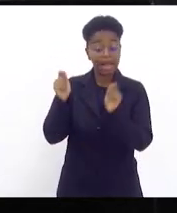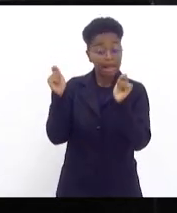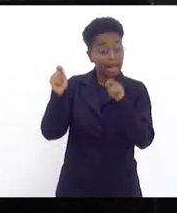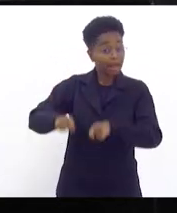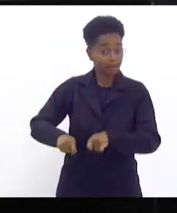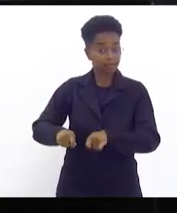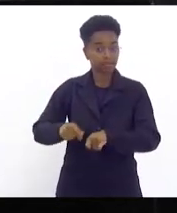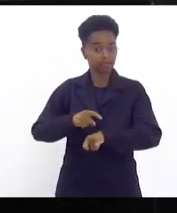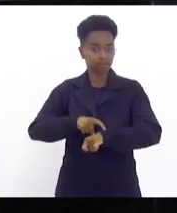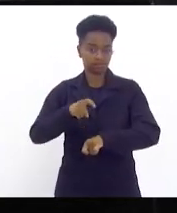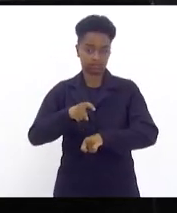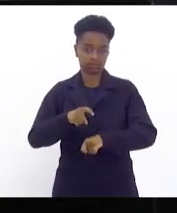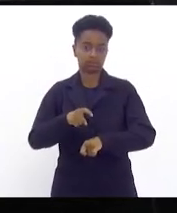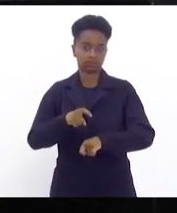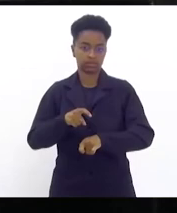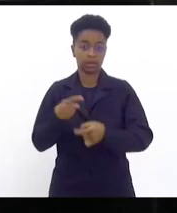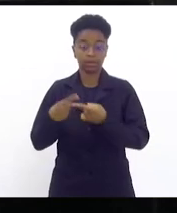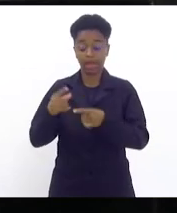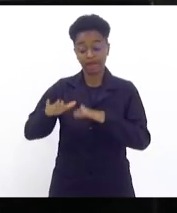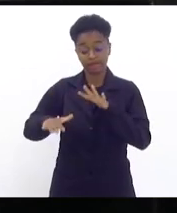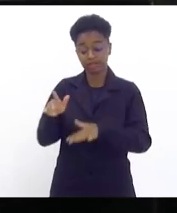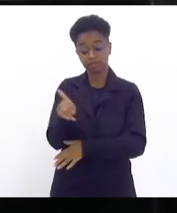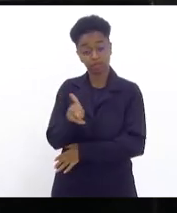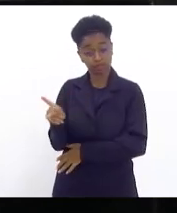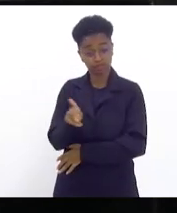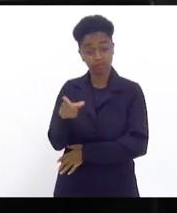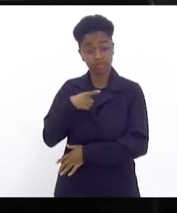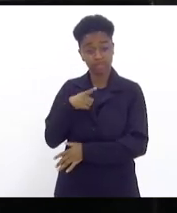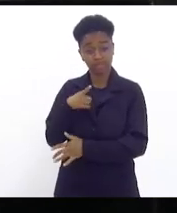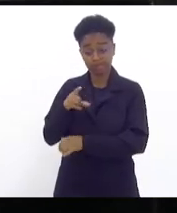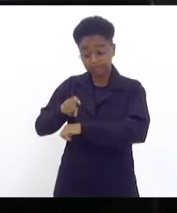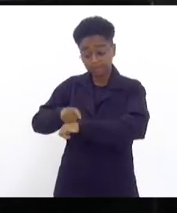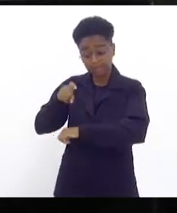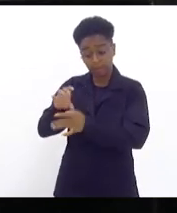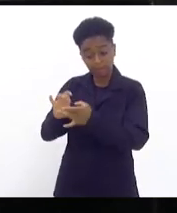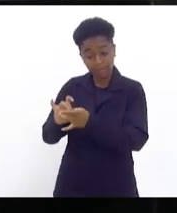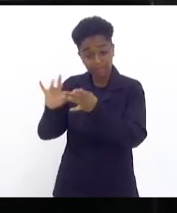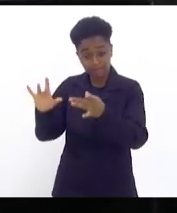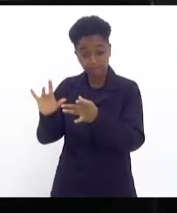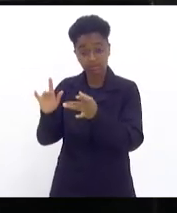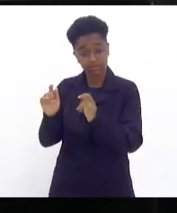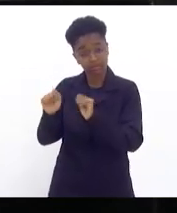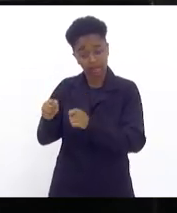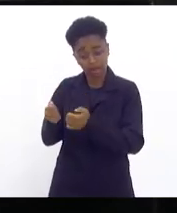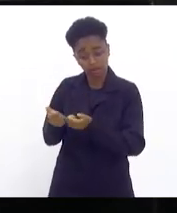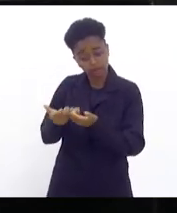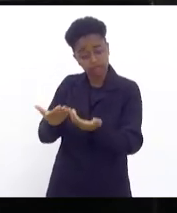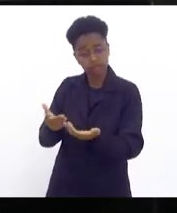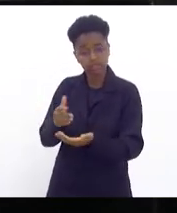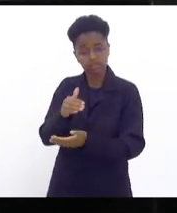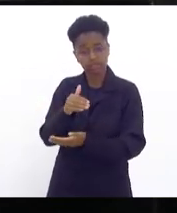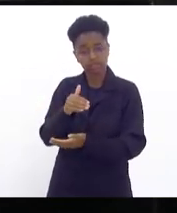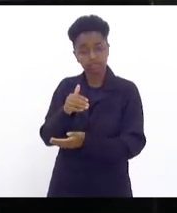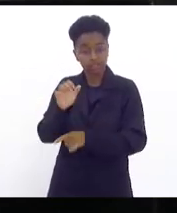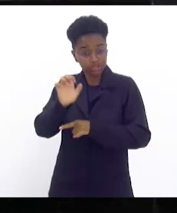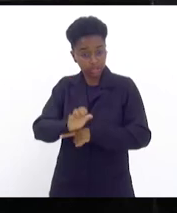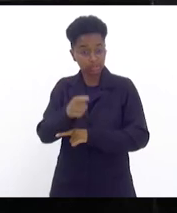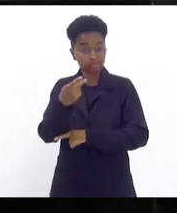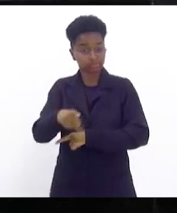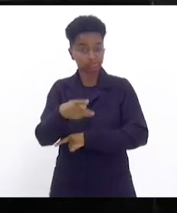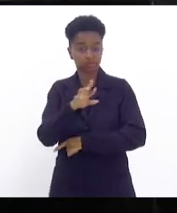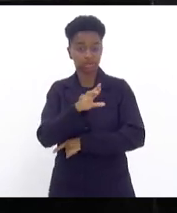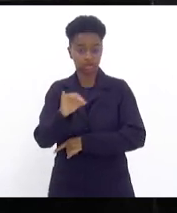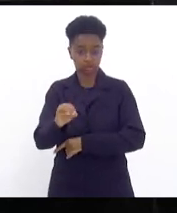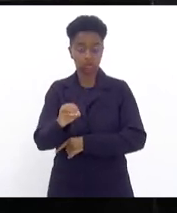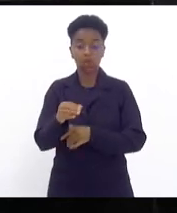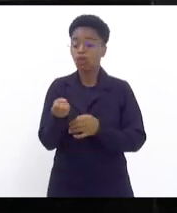de tempo que esse professor tem disponível para o Estado do Rio de Janeiro e para a Secretaria de Estado de Educação. Quanto